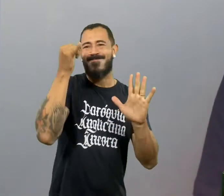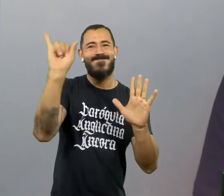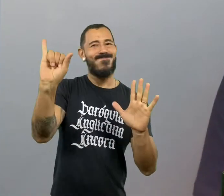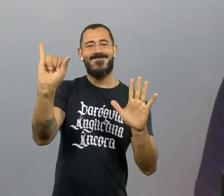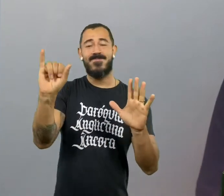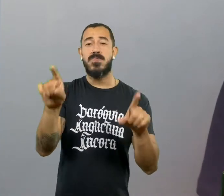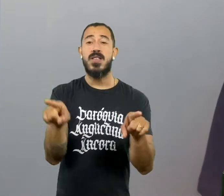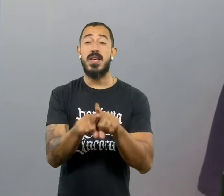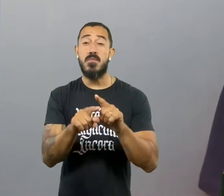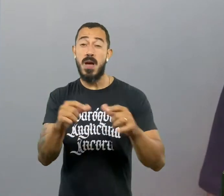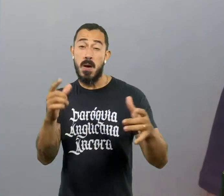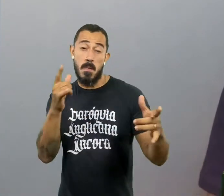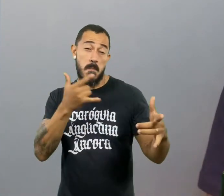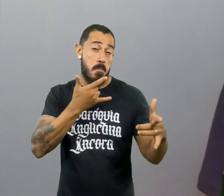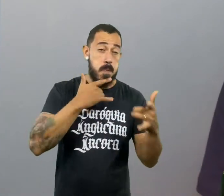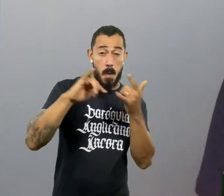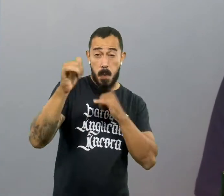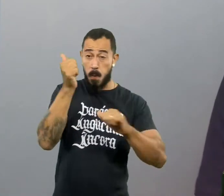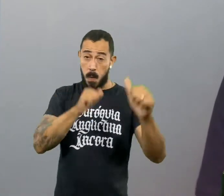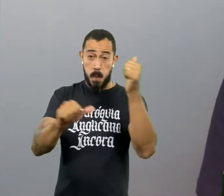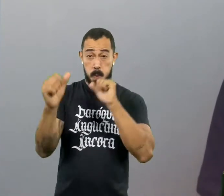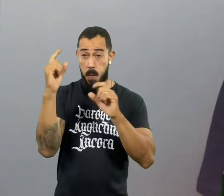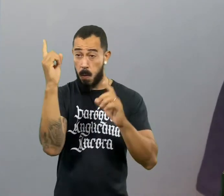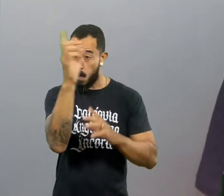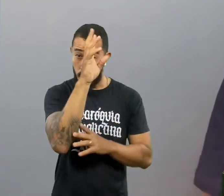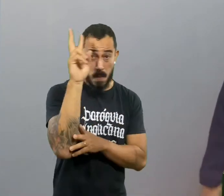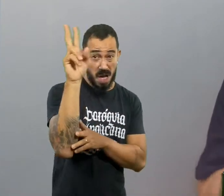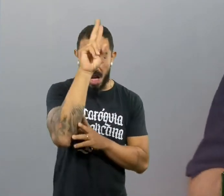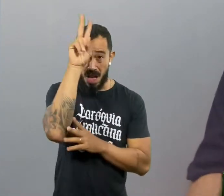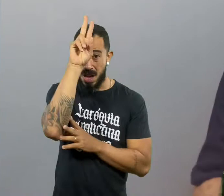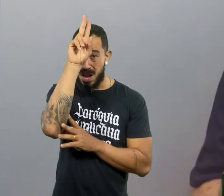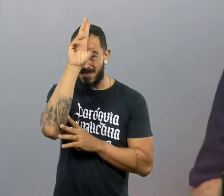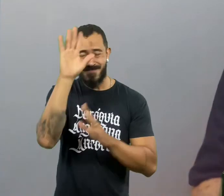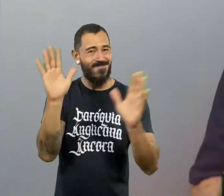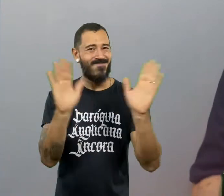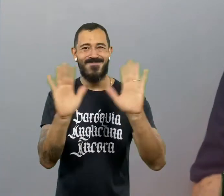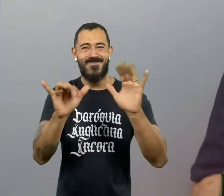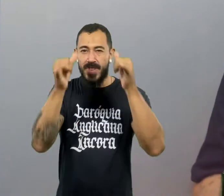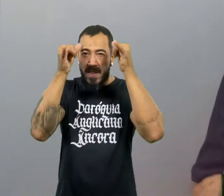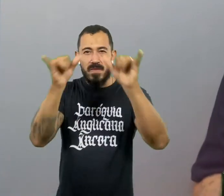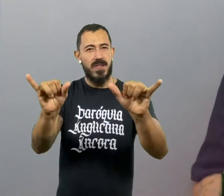embriagar, não agir como um tolo, e ele resume isso tudo como